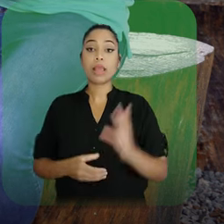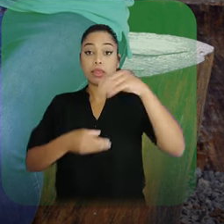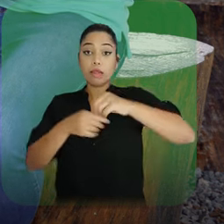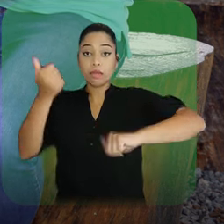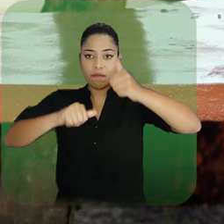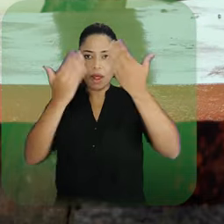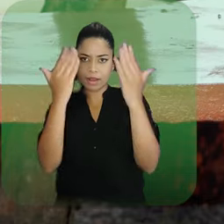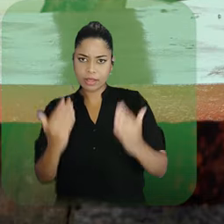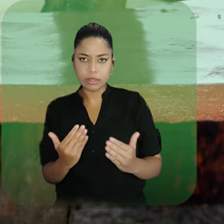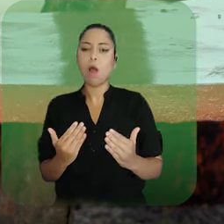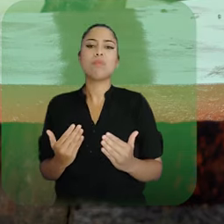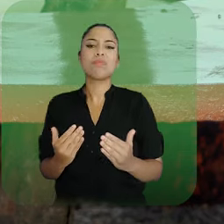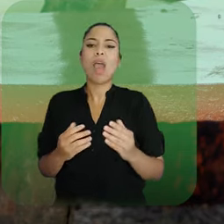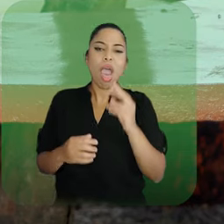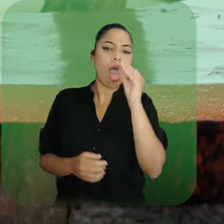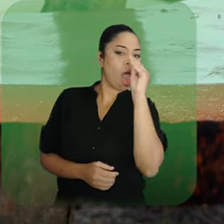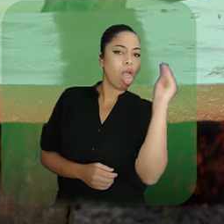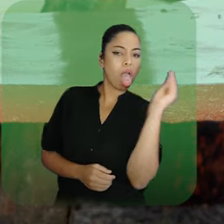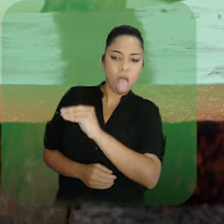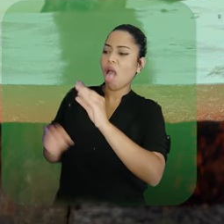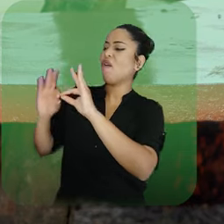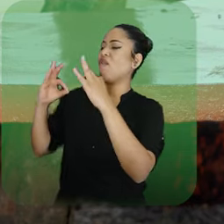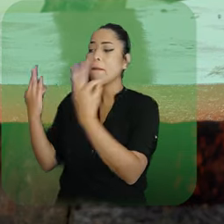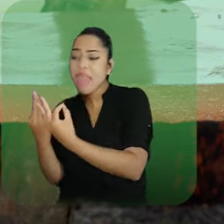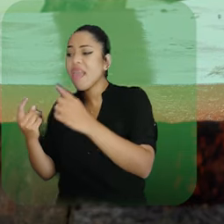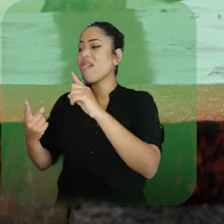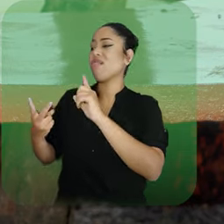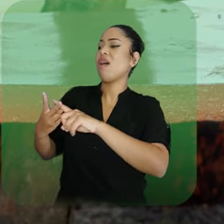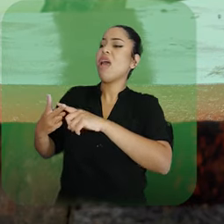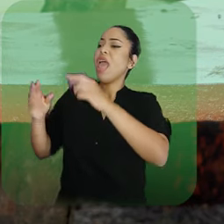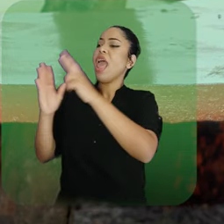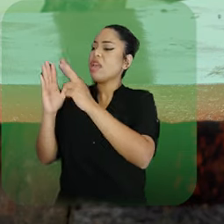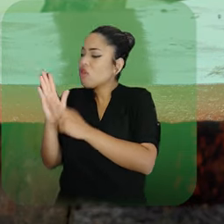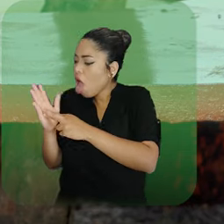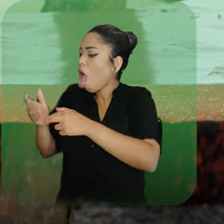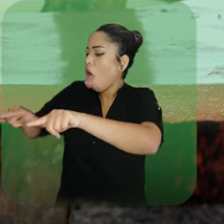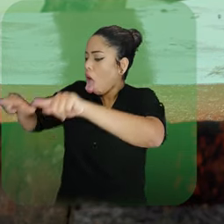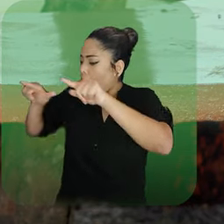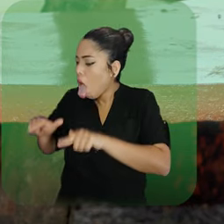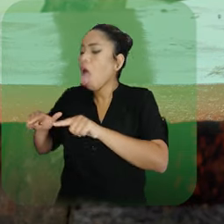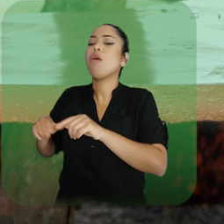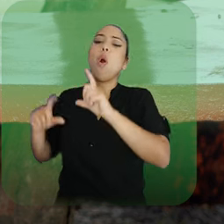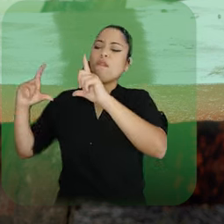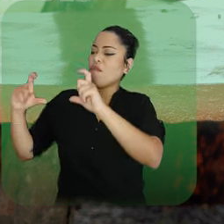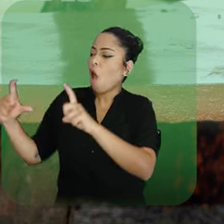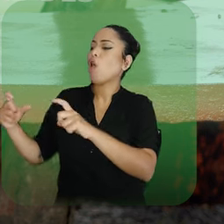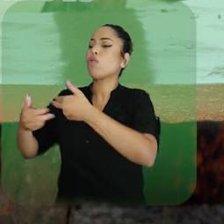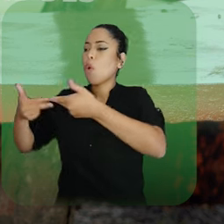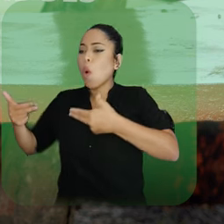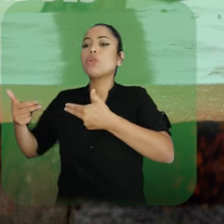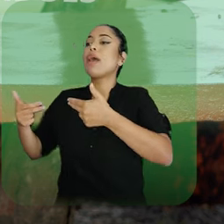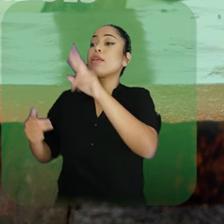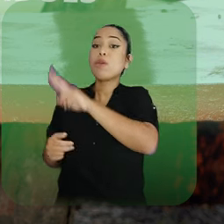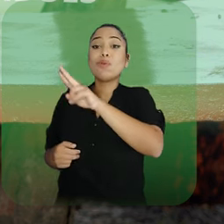aspectos faciais. Na avaliação, não será considerado parentesco, registros ou documentos, imagens